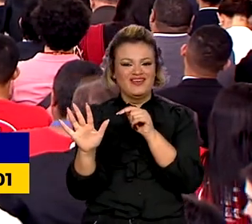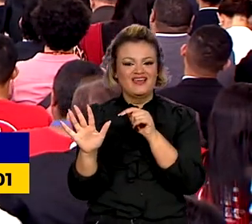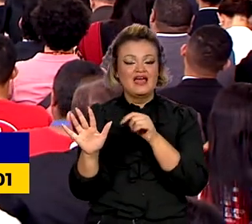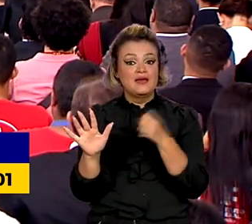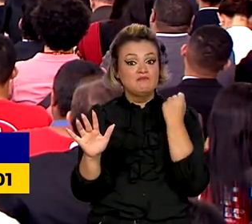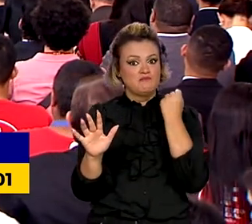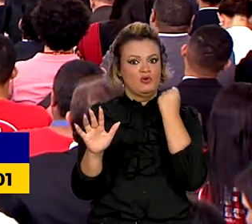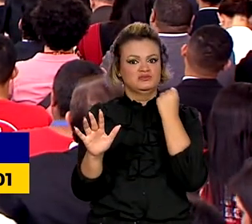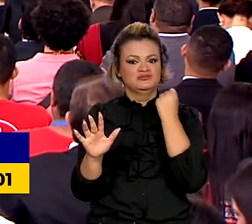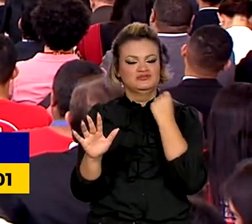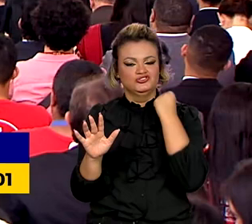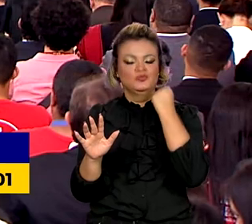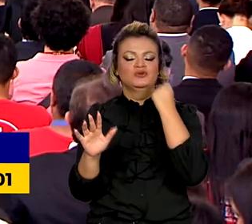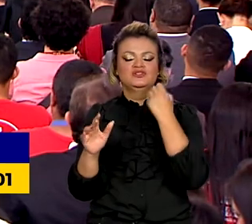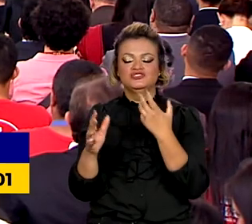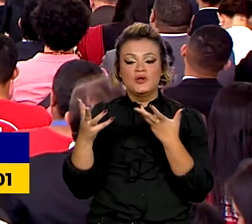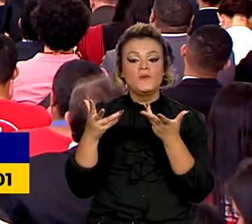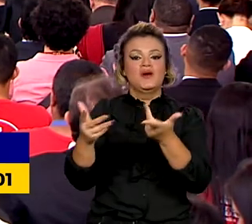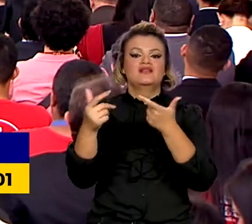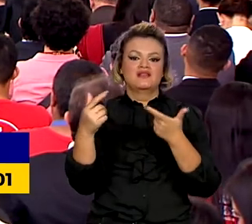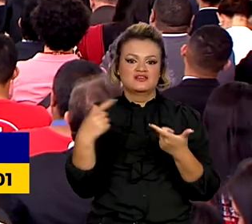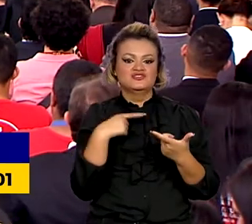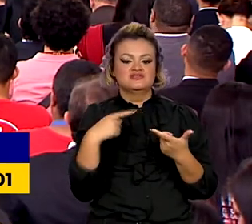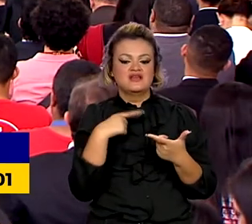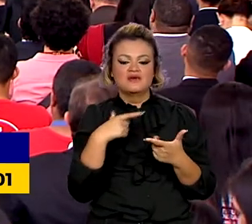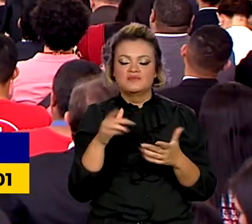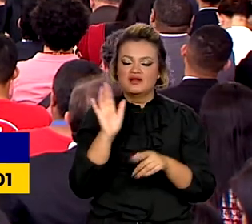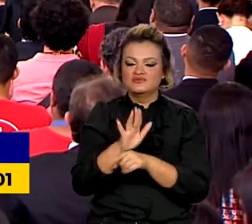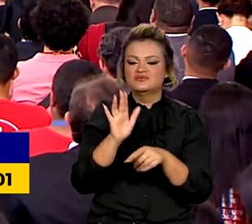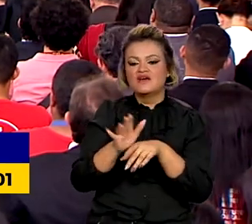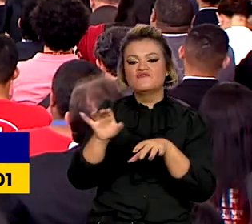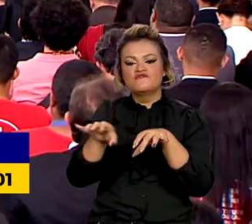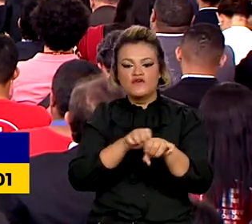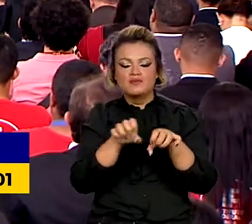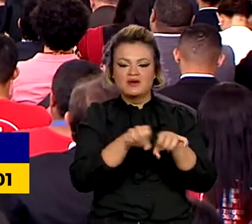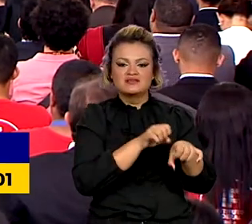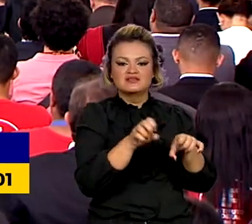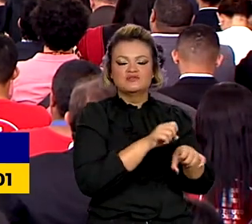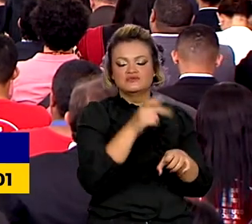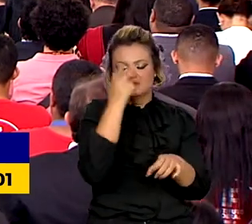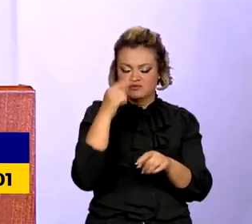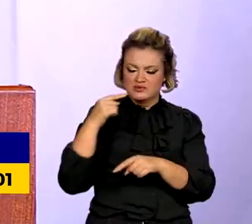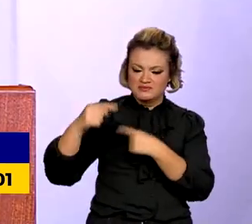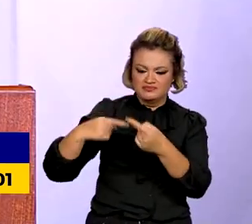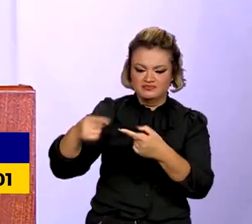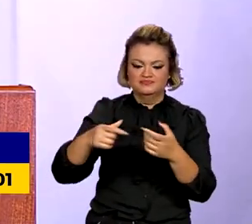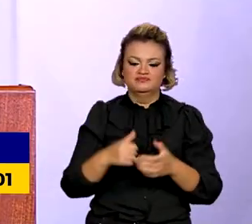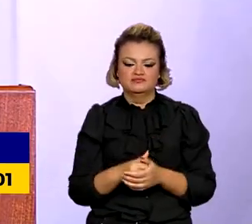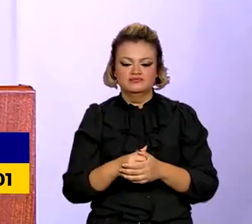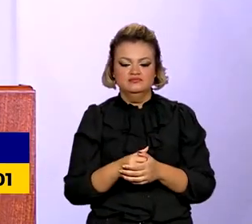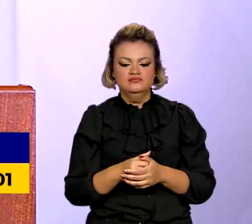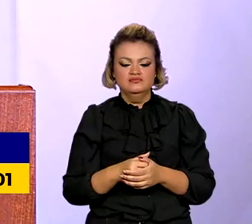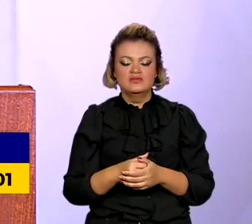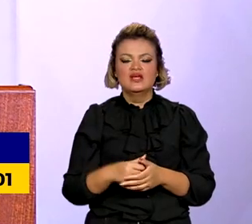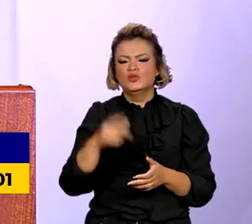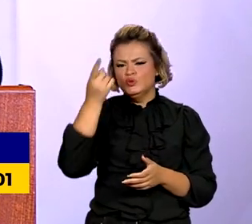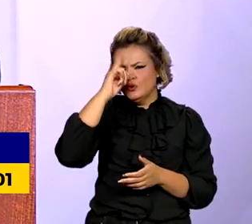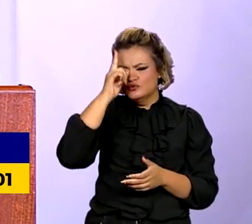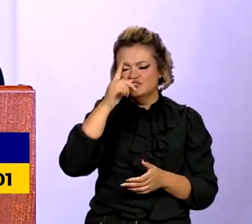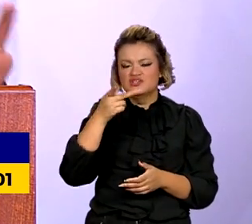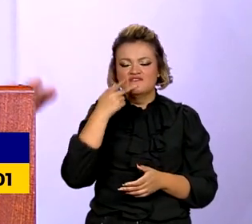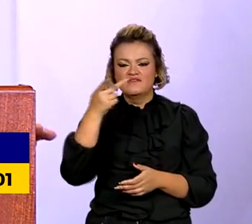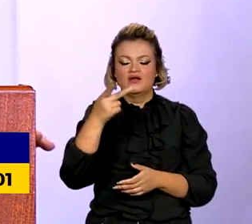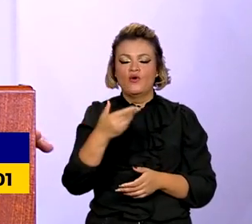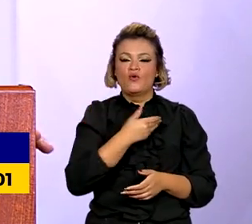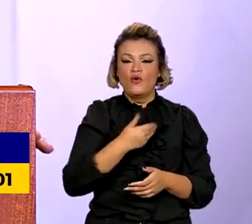poderoso e com mais qualidade para a formação das nossas futuras gerações. Em um governo, eu digo, todo dia tem três